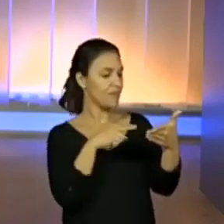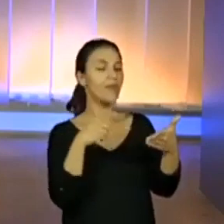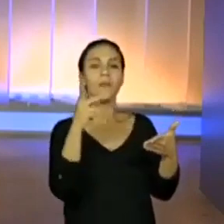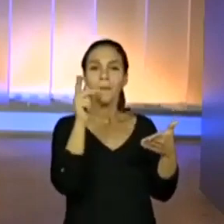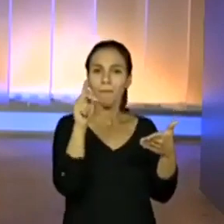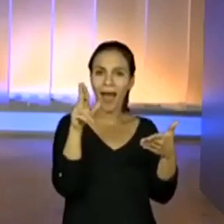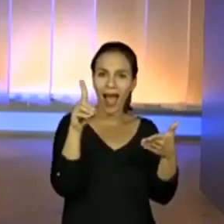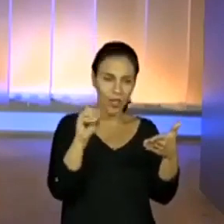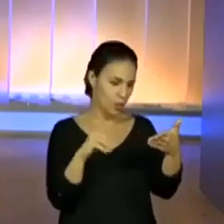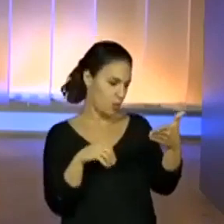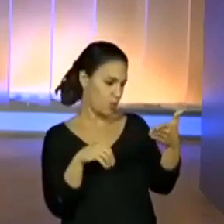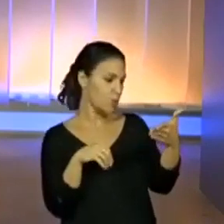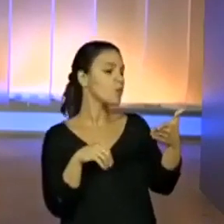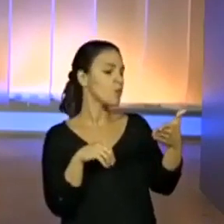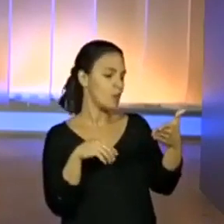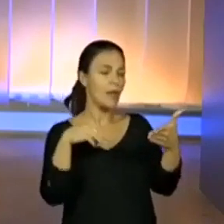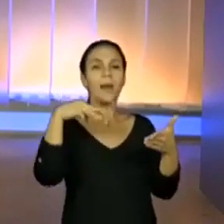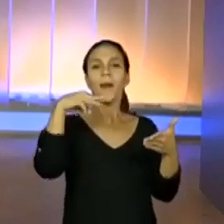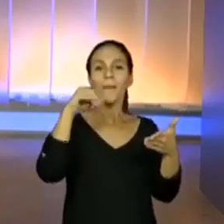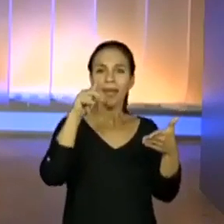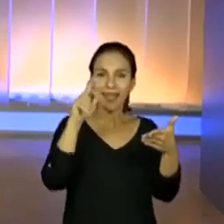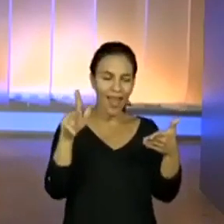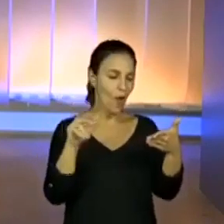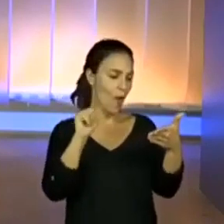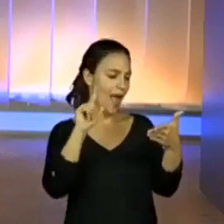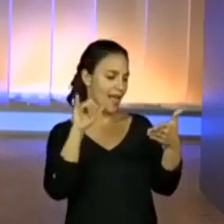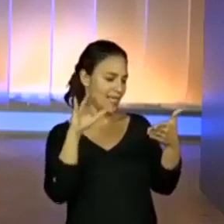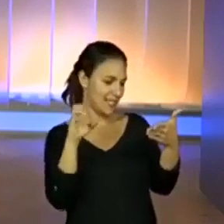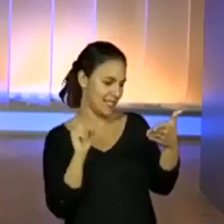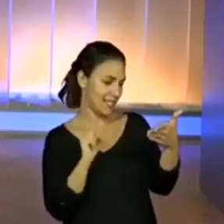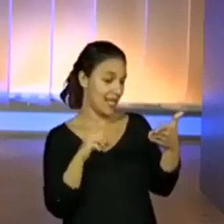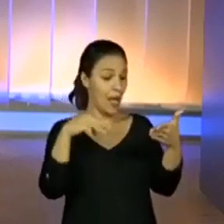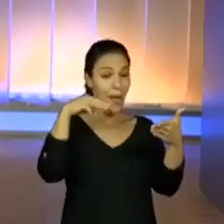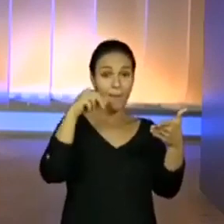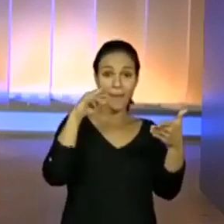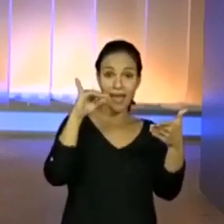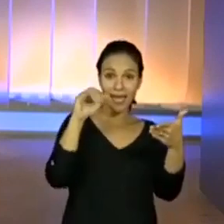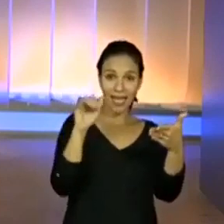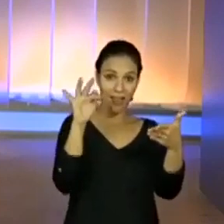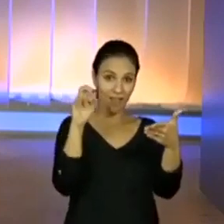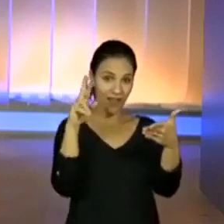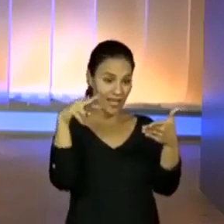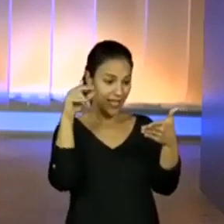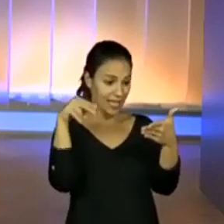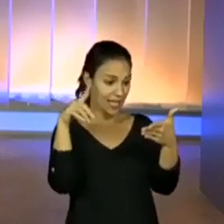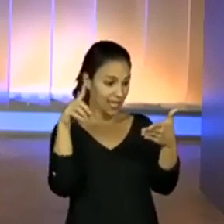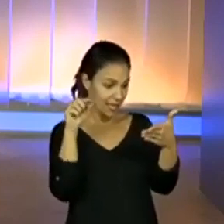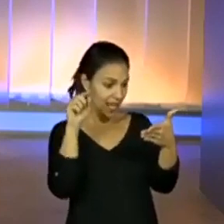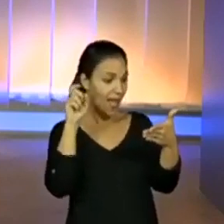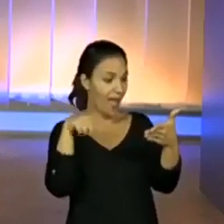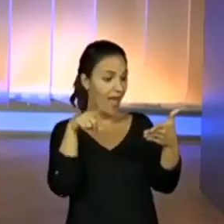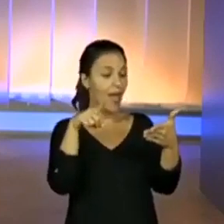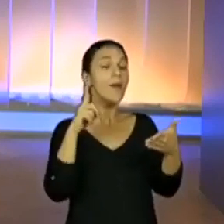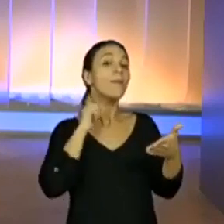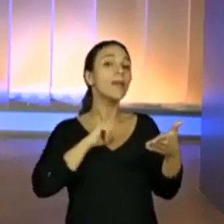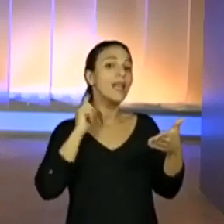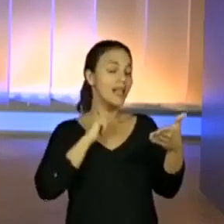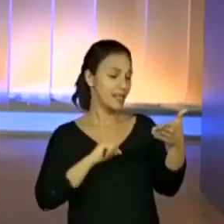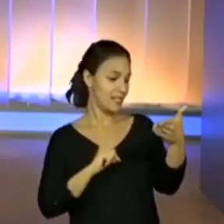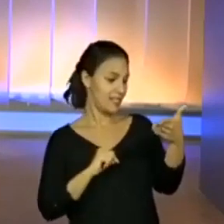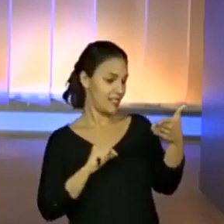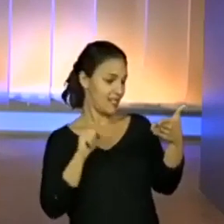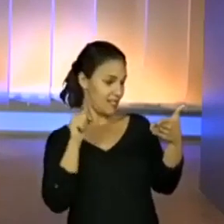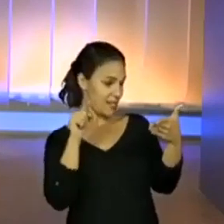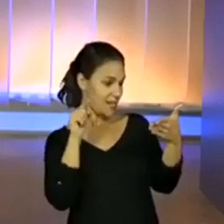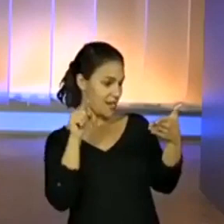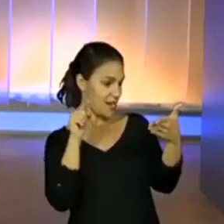Maria Fernanda diz que é mineira. Ô, Maria Fernanda. Joaquim, Ceará. Amanda diz que é japonesa. Indígena.